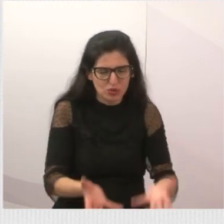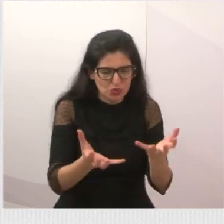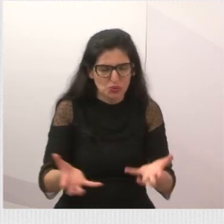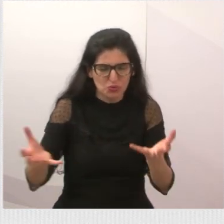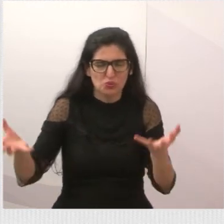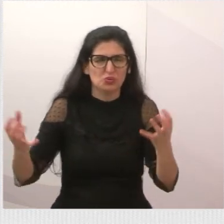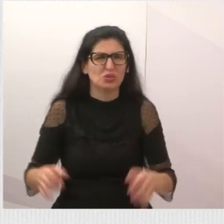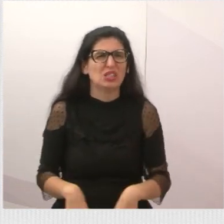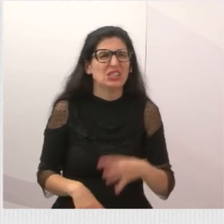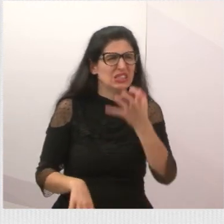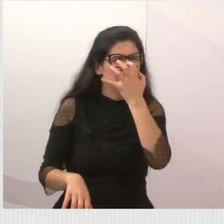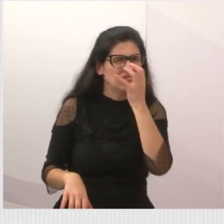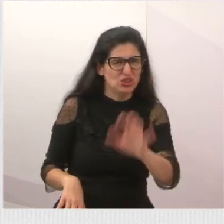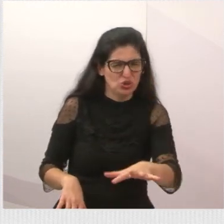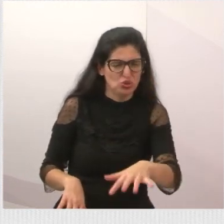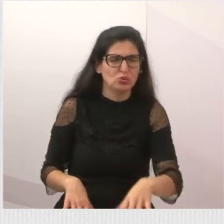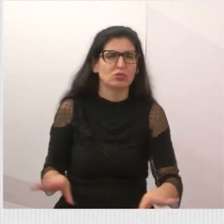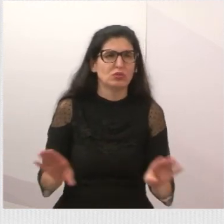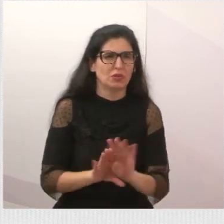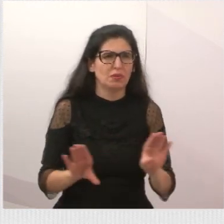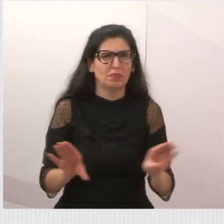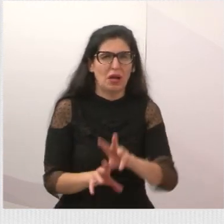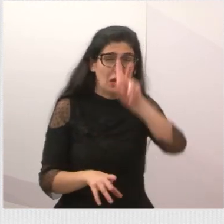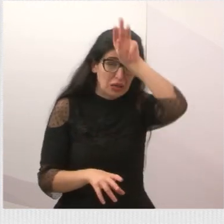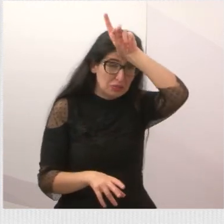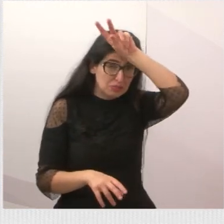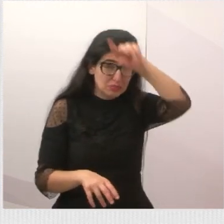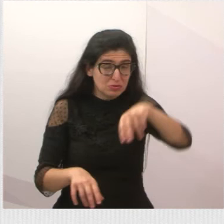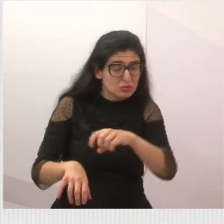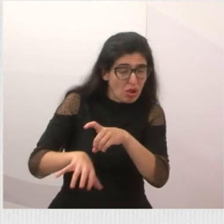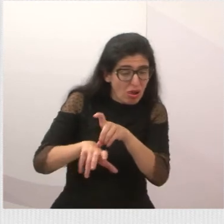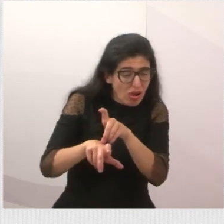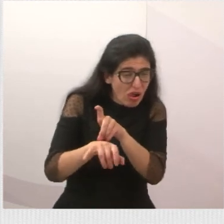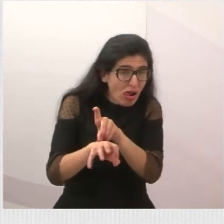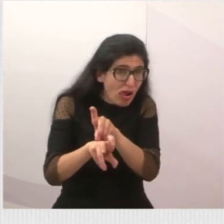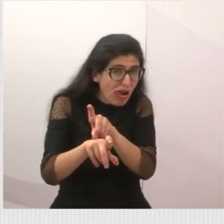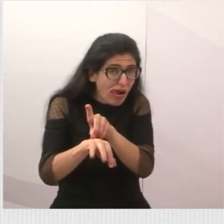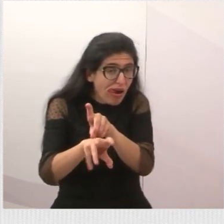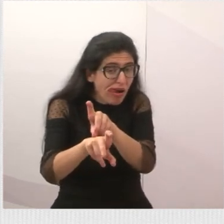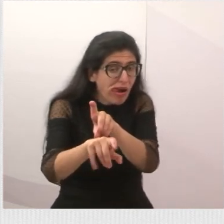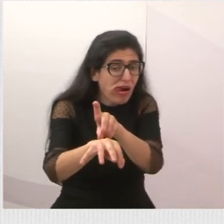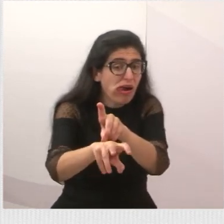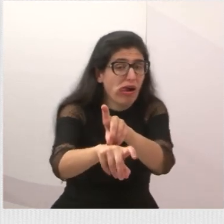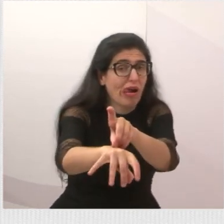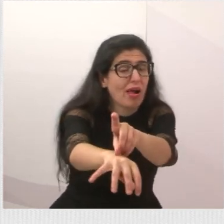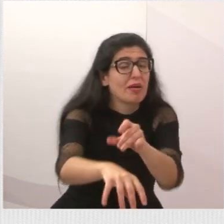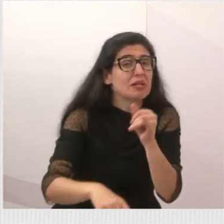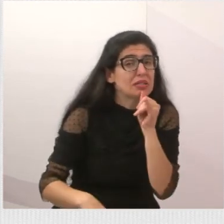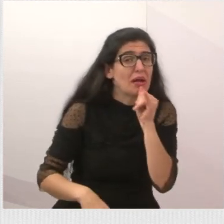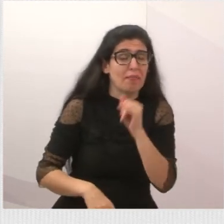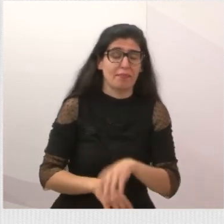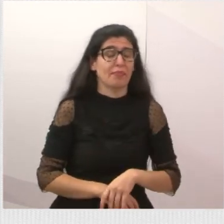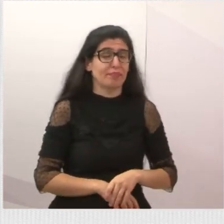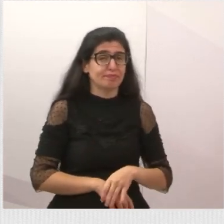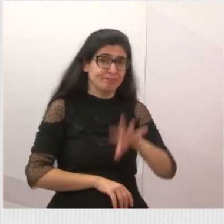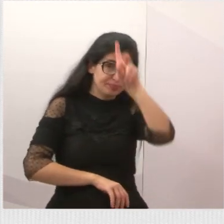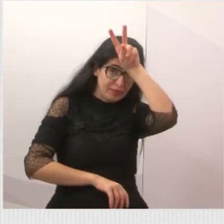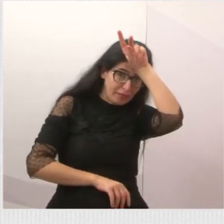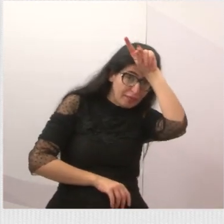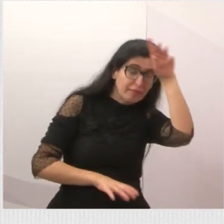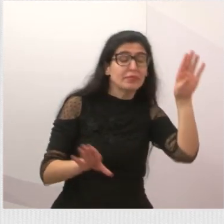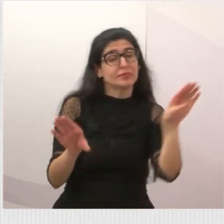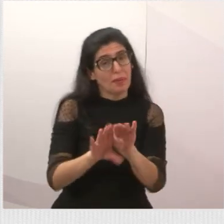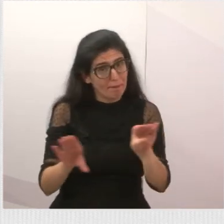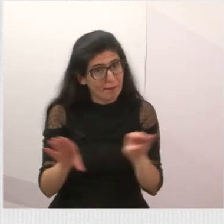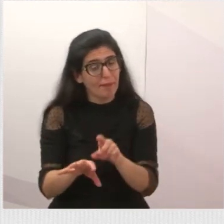dentro da casa. Aí aparece um escorpião, vai perguntar por quê. Com essa quantidade de entulho, atrai barata, que atrai escorpião,